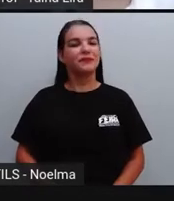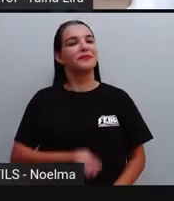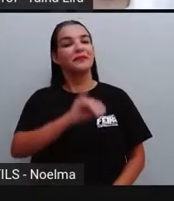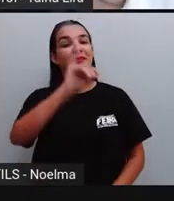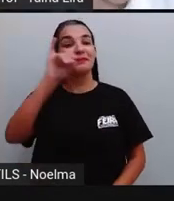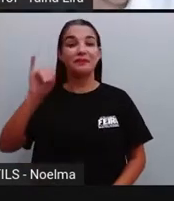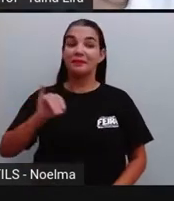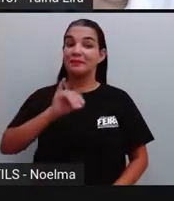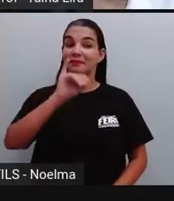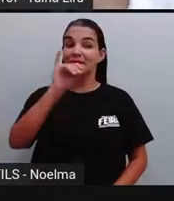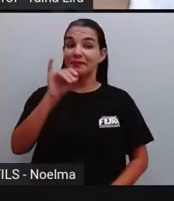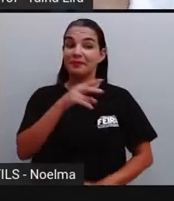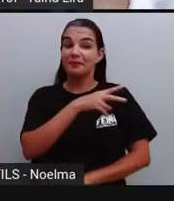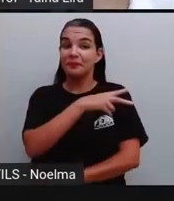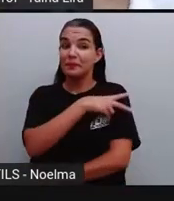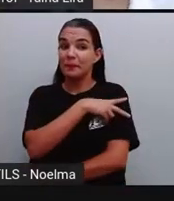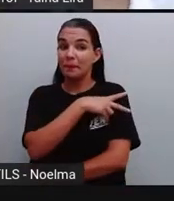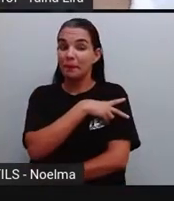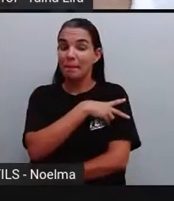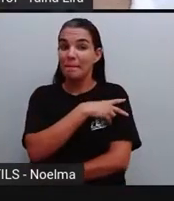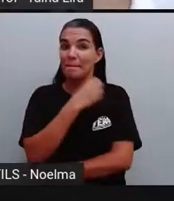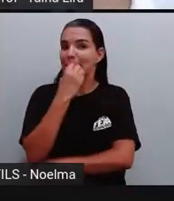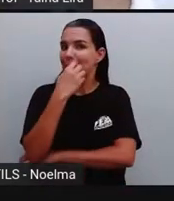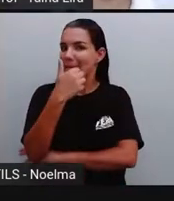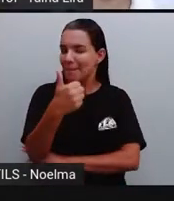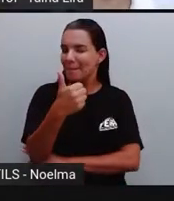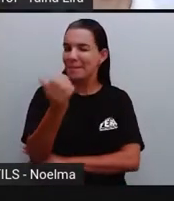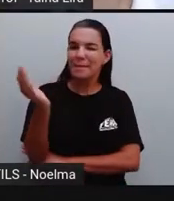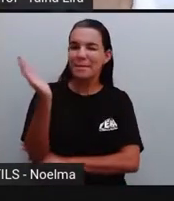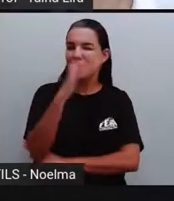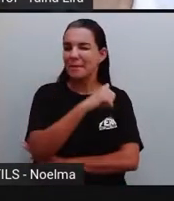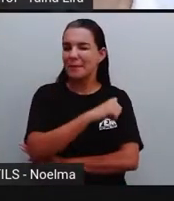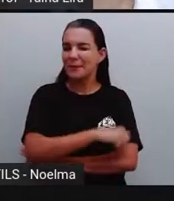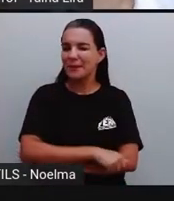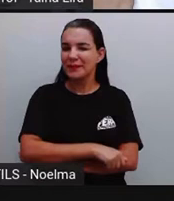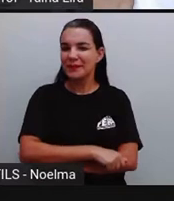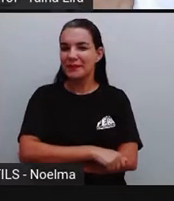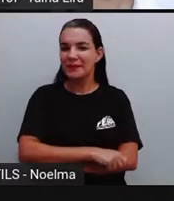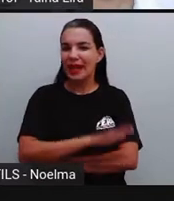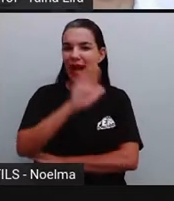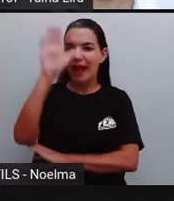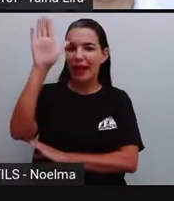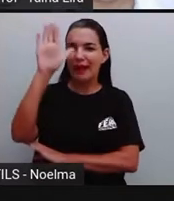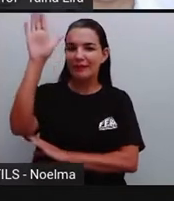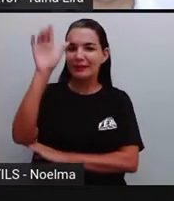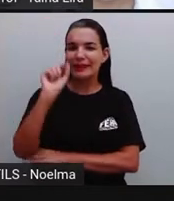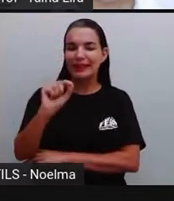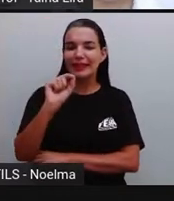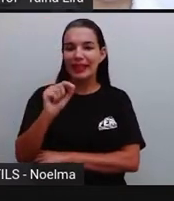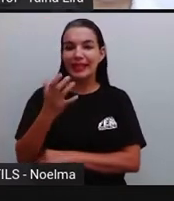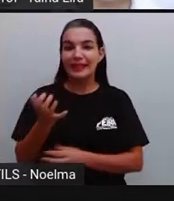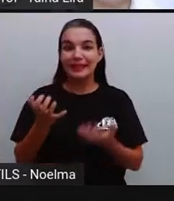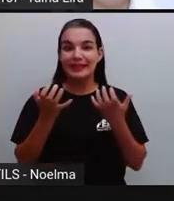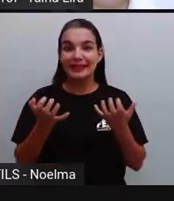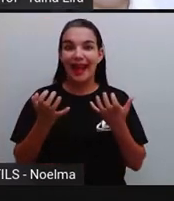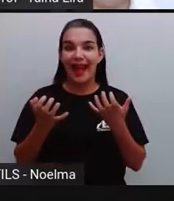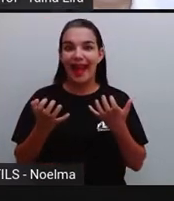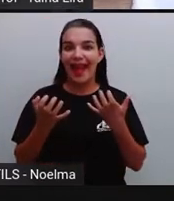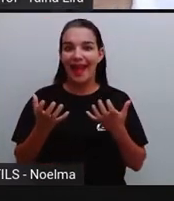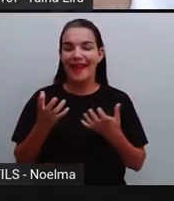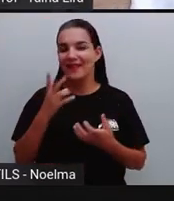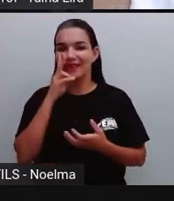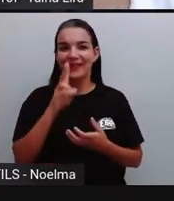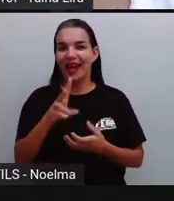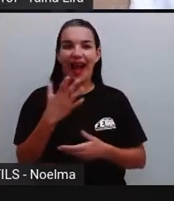Olá, segundo ano! Como estão, meus amores? Vamos lá? Levanta a mão para prover quem aí está empolgado,